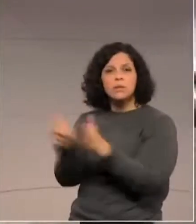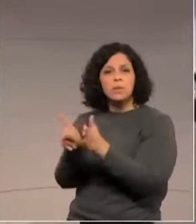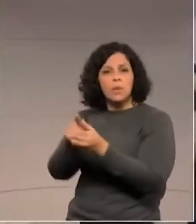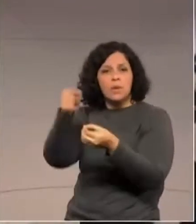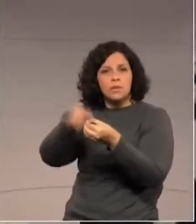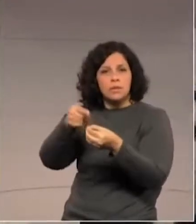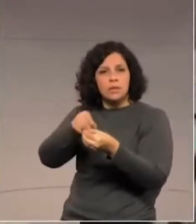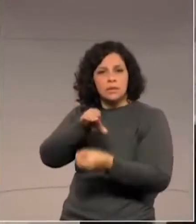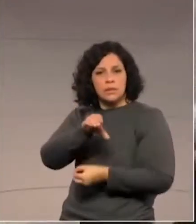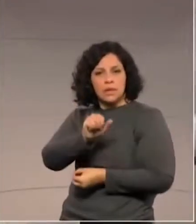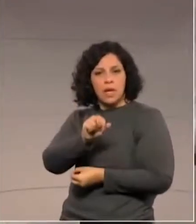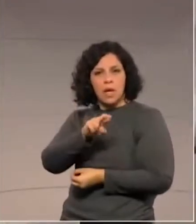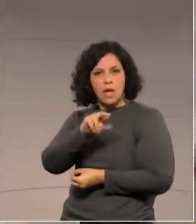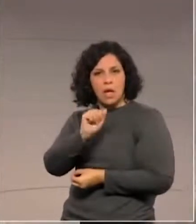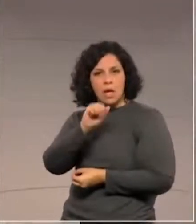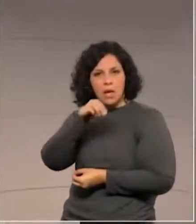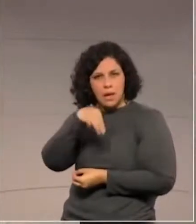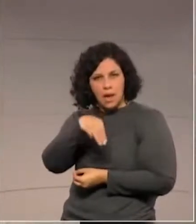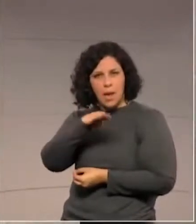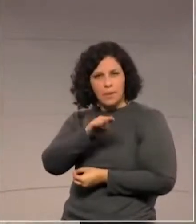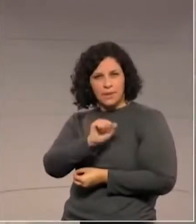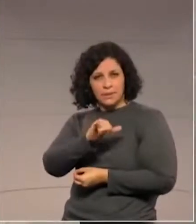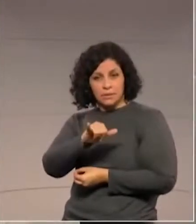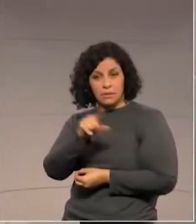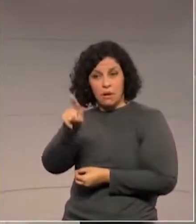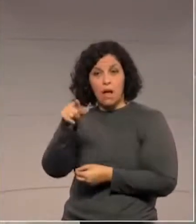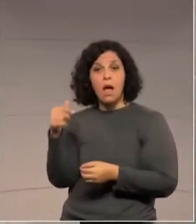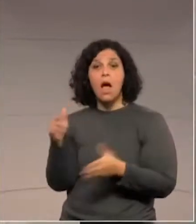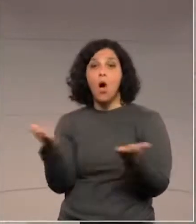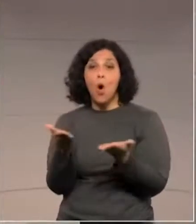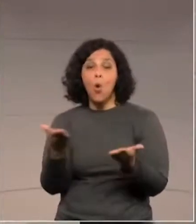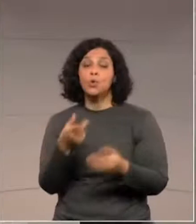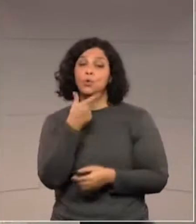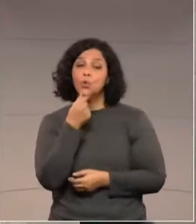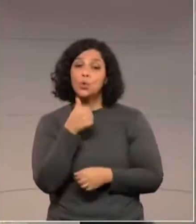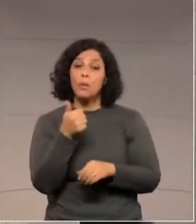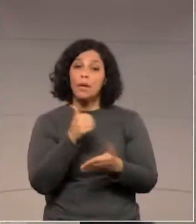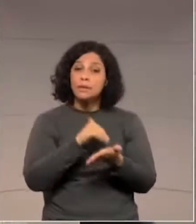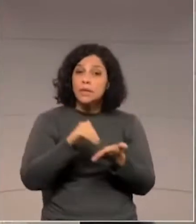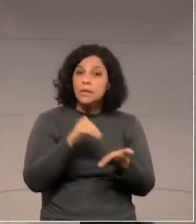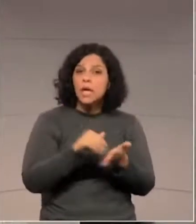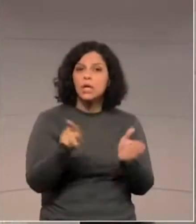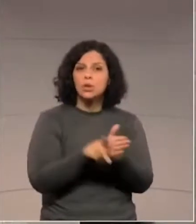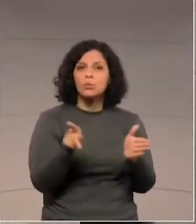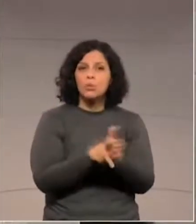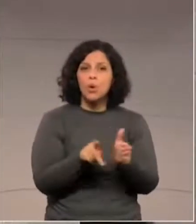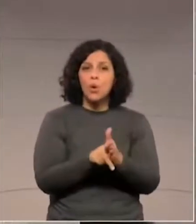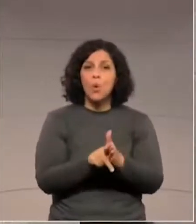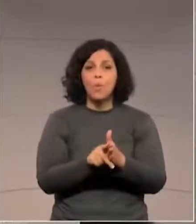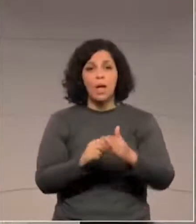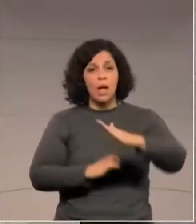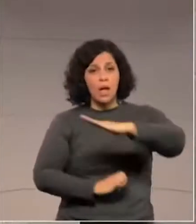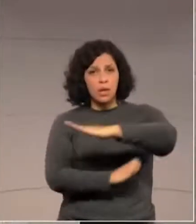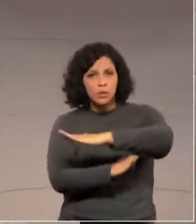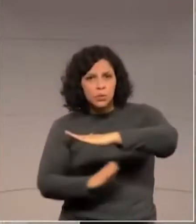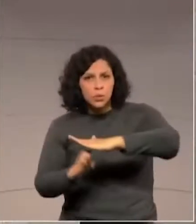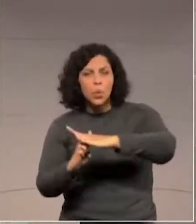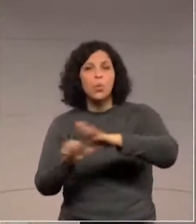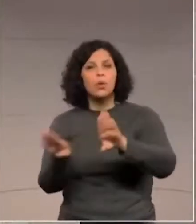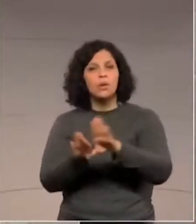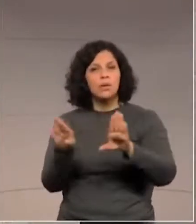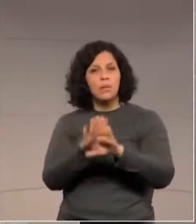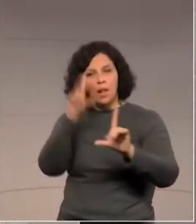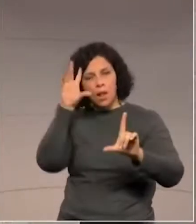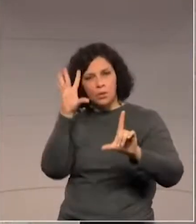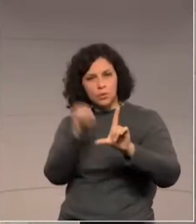Carambaí, porque foi feita pelo atual secretário de infraestrutura e logística do Estado, o